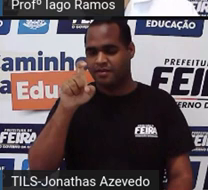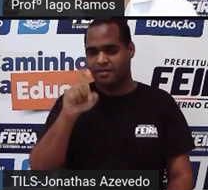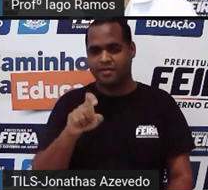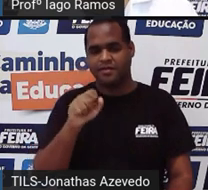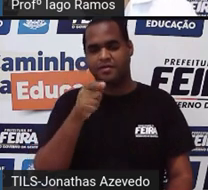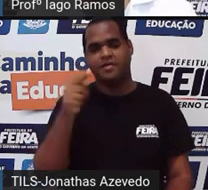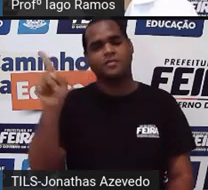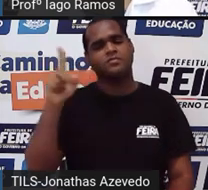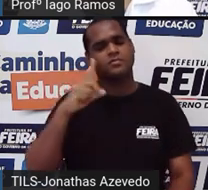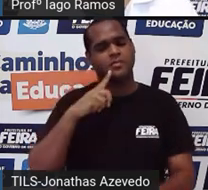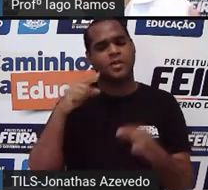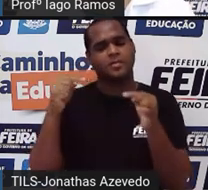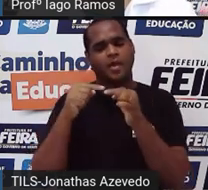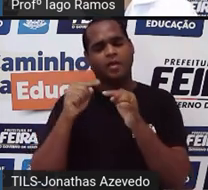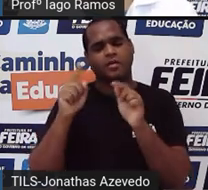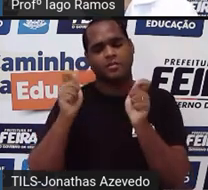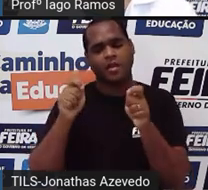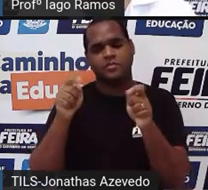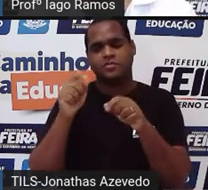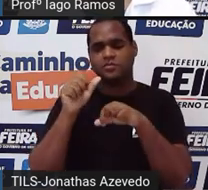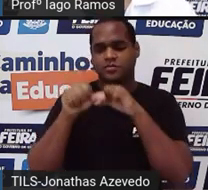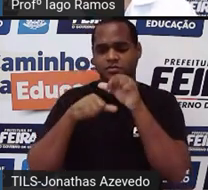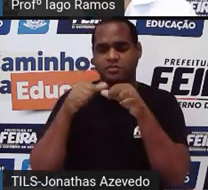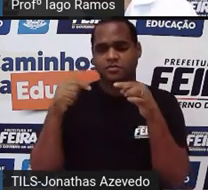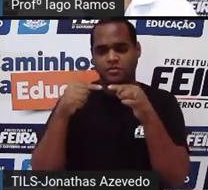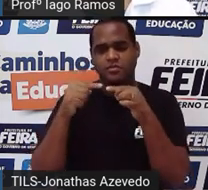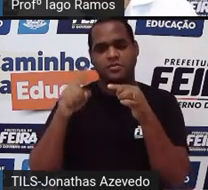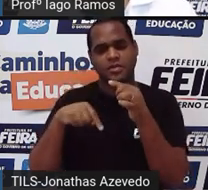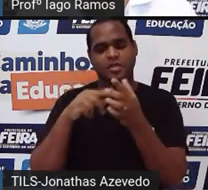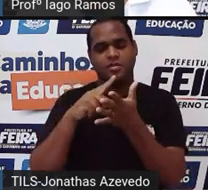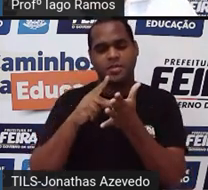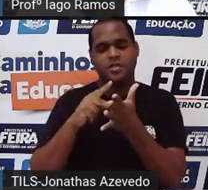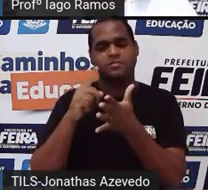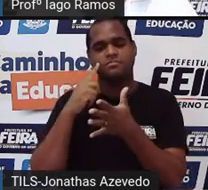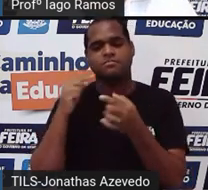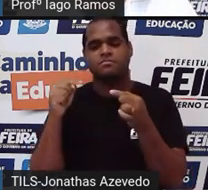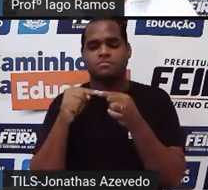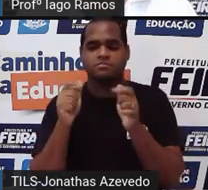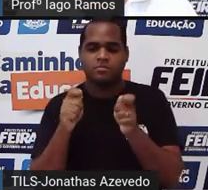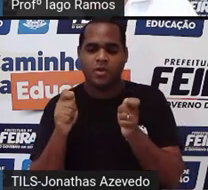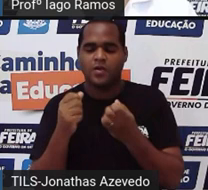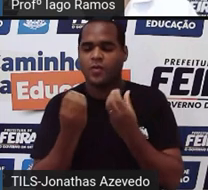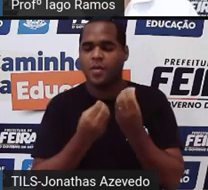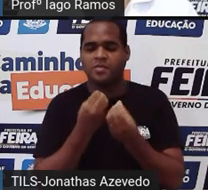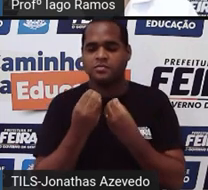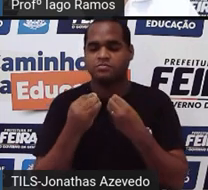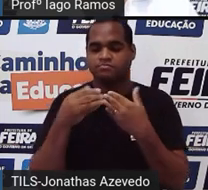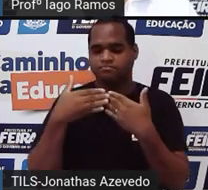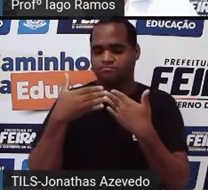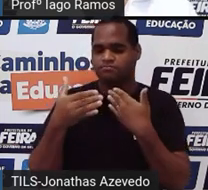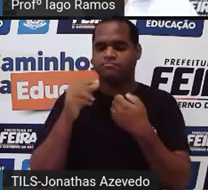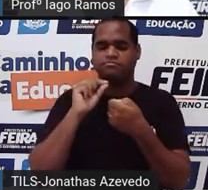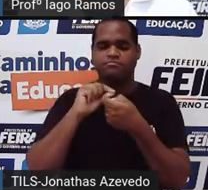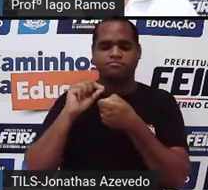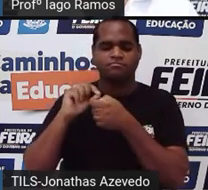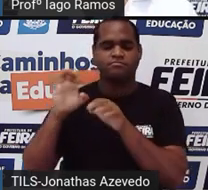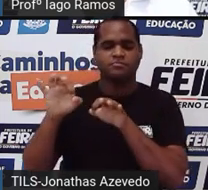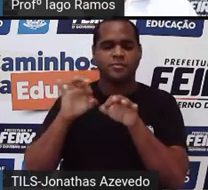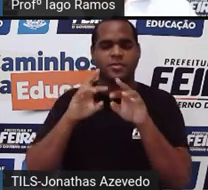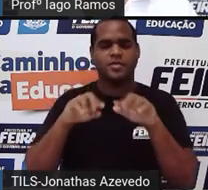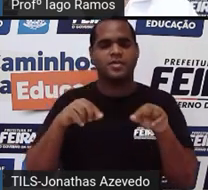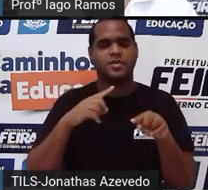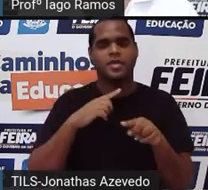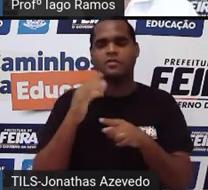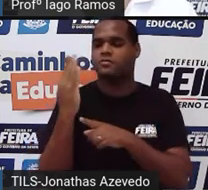Então, a gente pode fazer uma reflexão com as figuras geométricas planas. E como é que ela funciona? Funciona como no